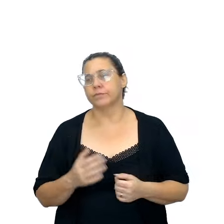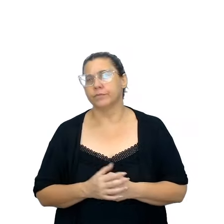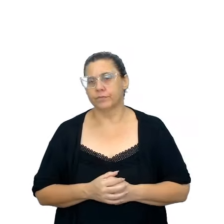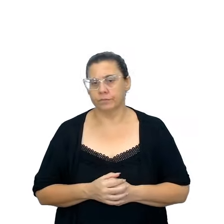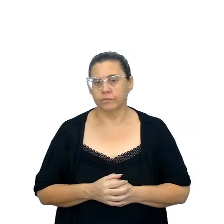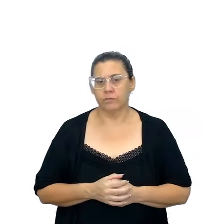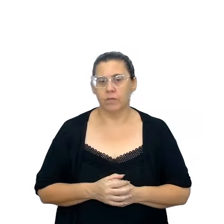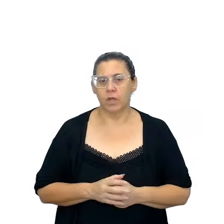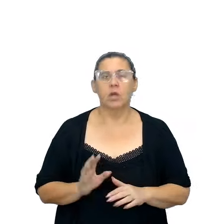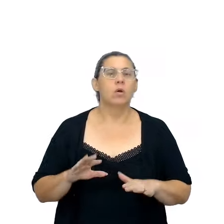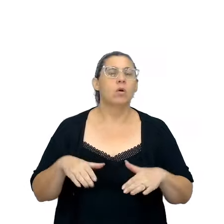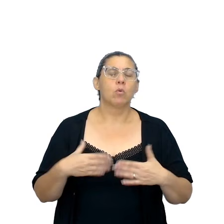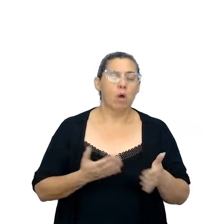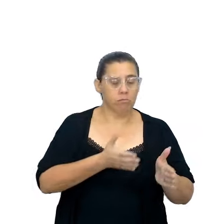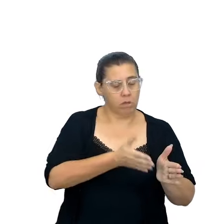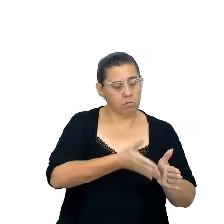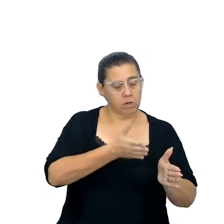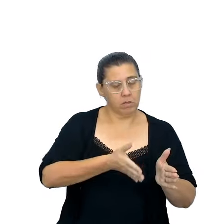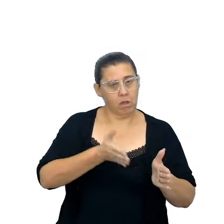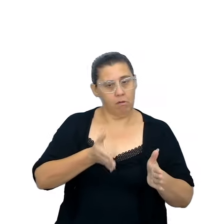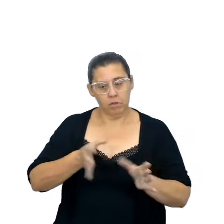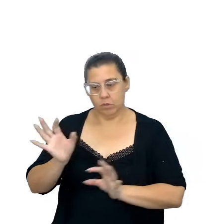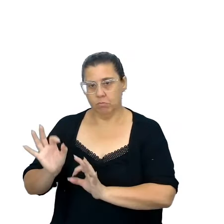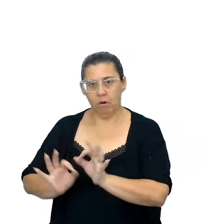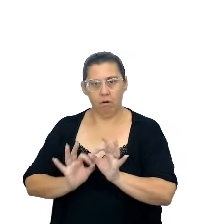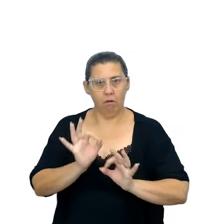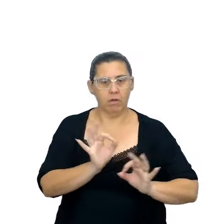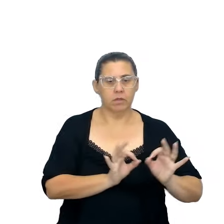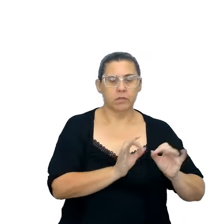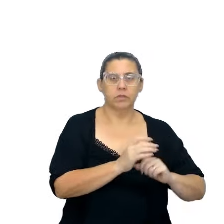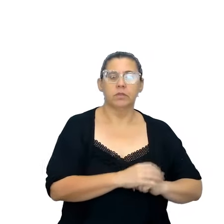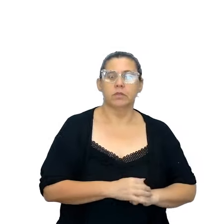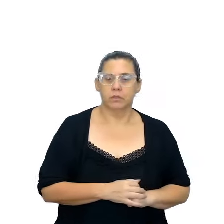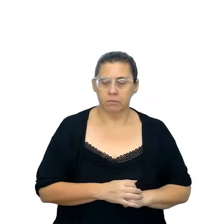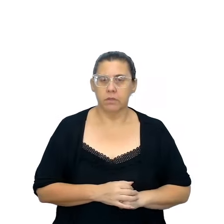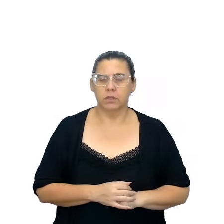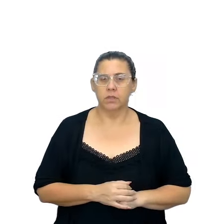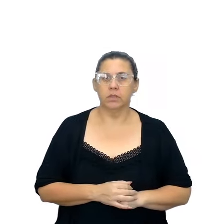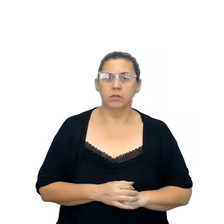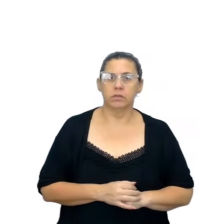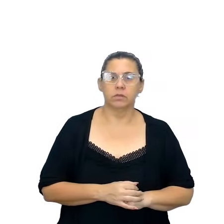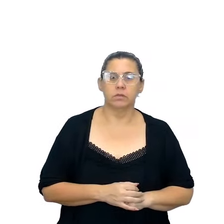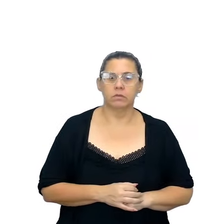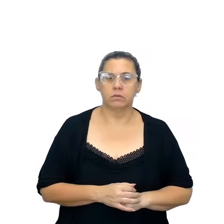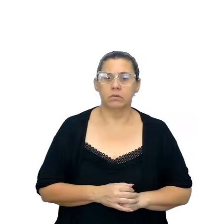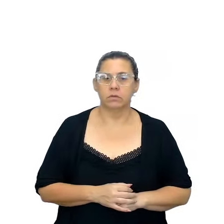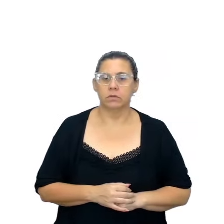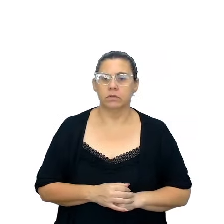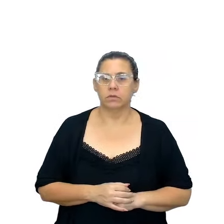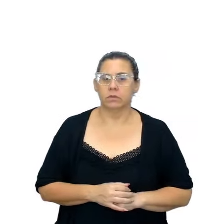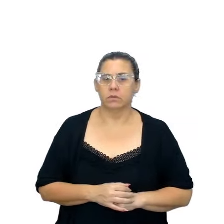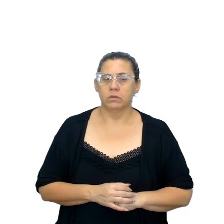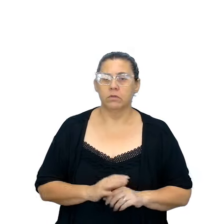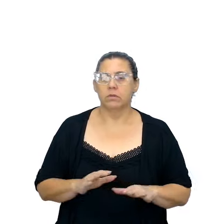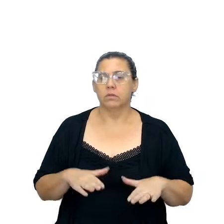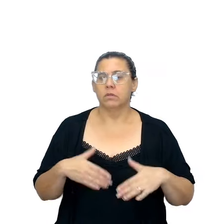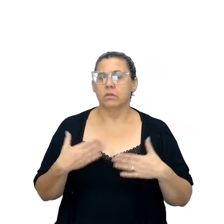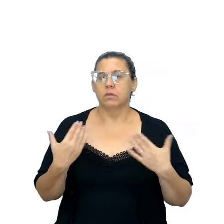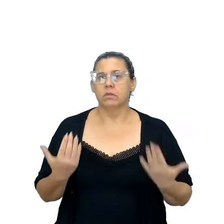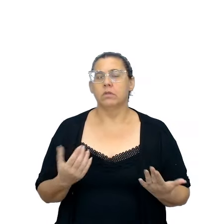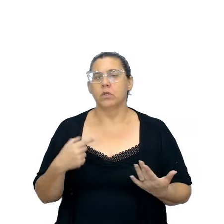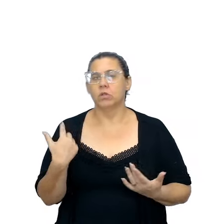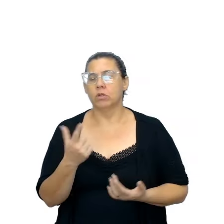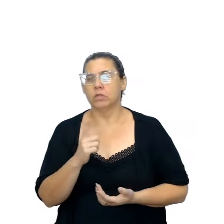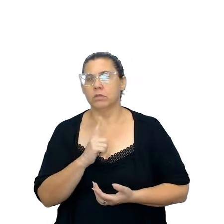Então, quais são os processos de planejamento, retextualização da obra literária peça teatral, no sentido que nós já